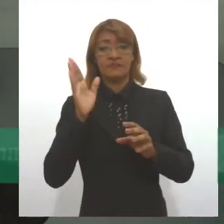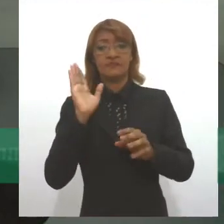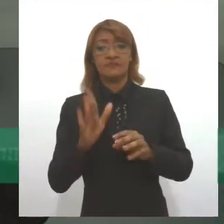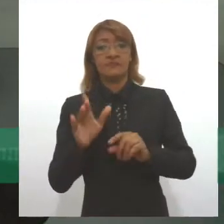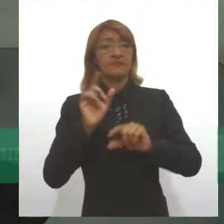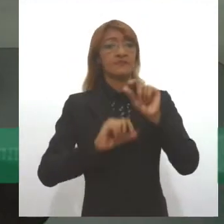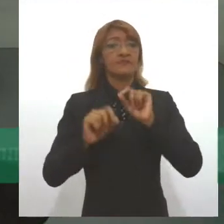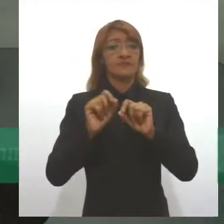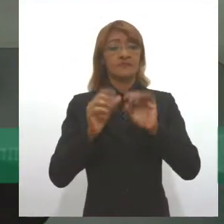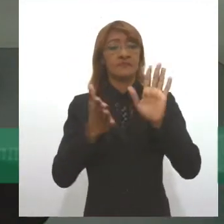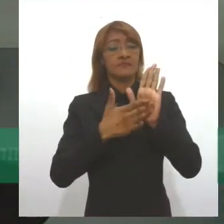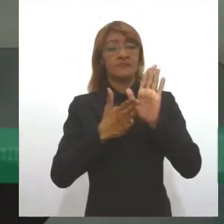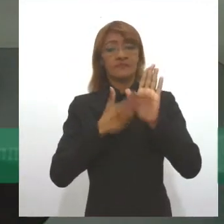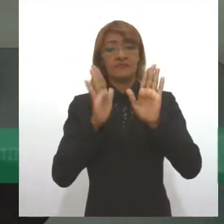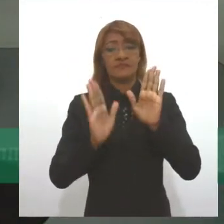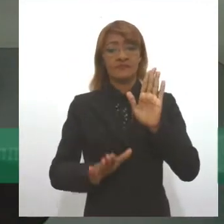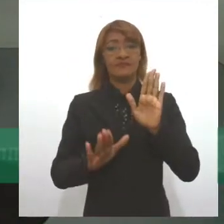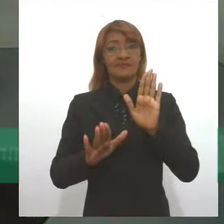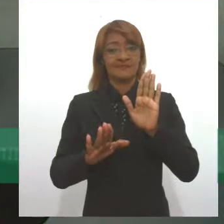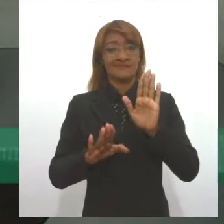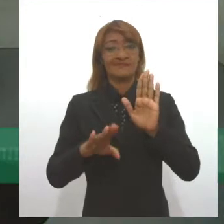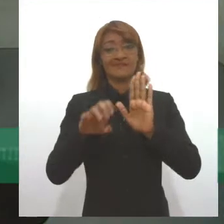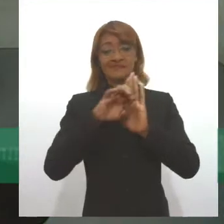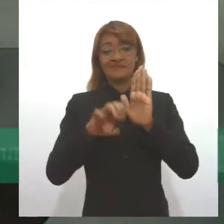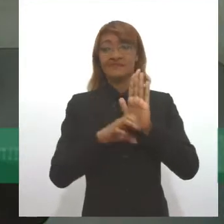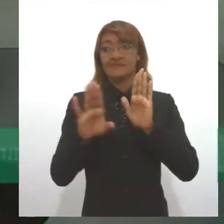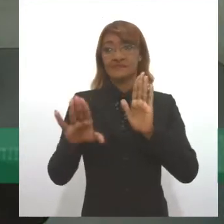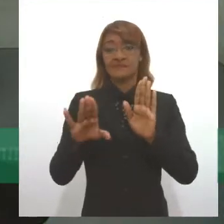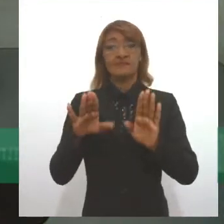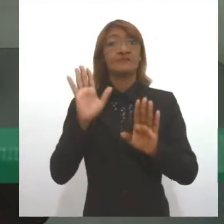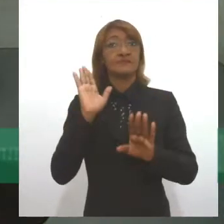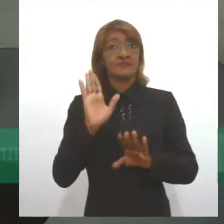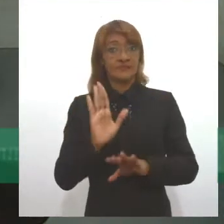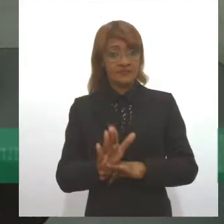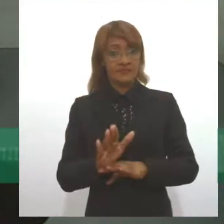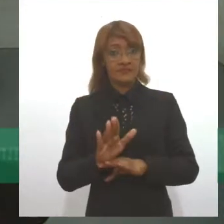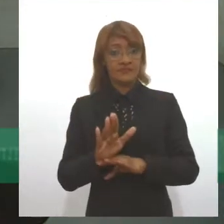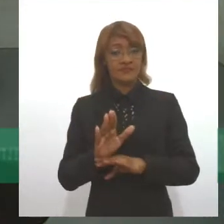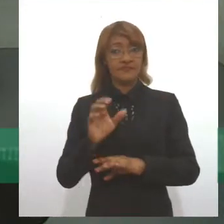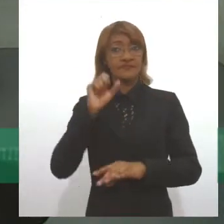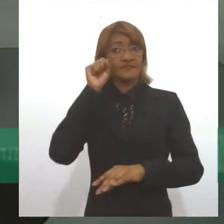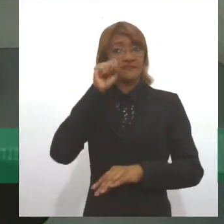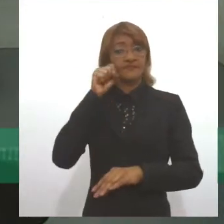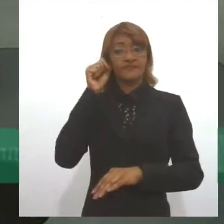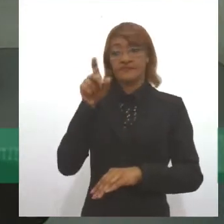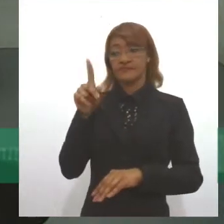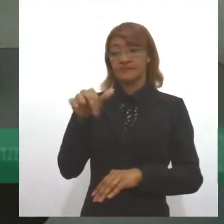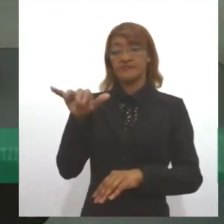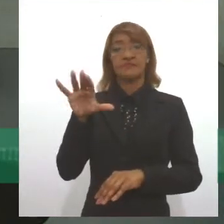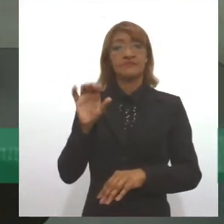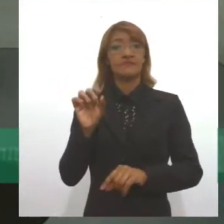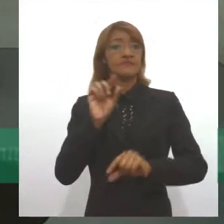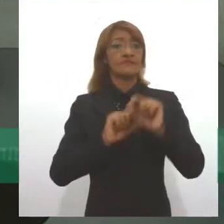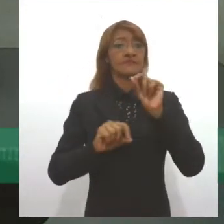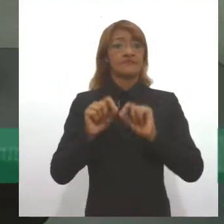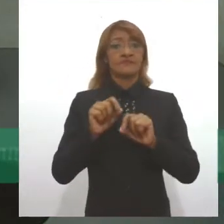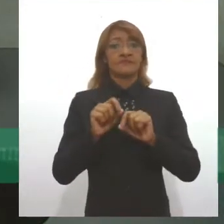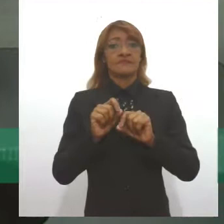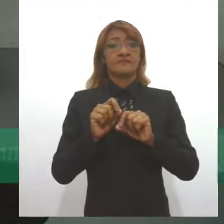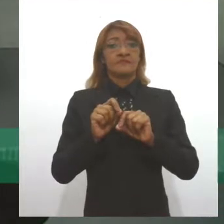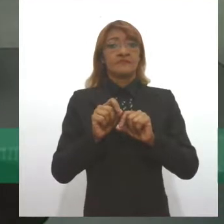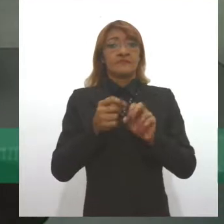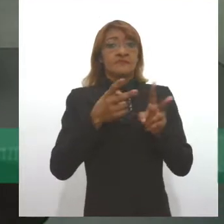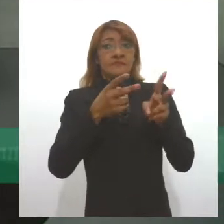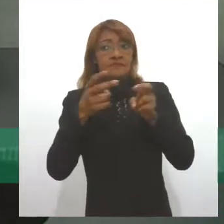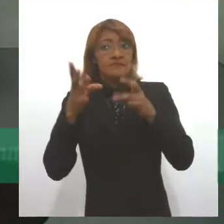proposta de estatuto apresentada pelo senador Paulo Paim vislumbra a obrigatoriedade dos censos demográficos atentarem para o